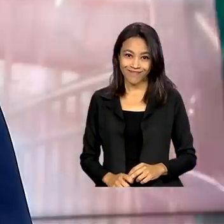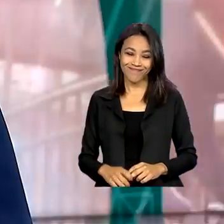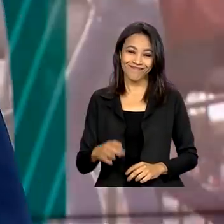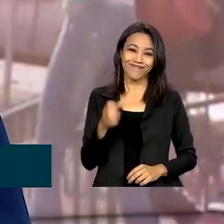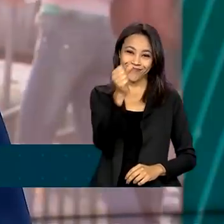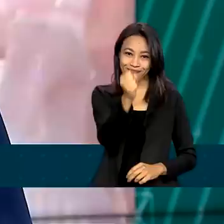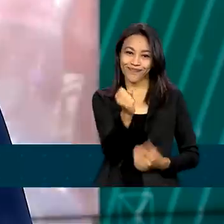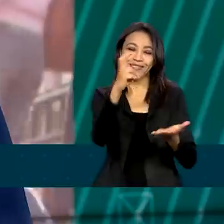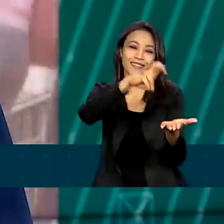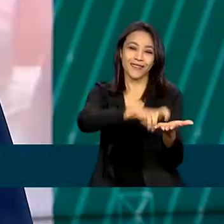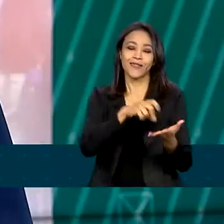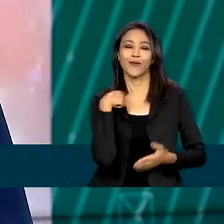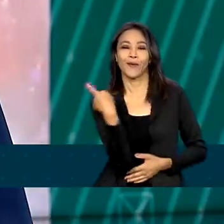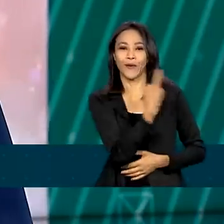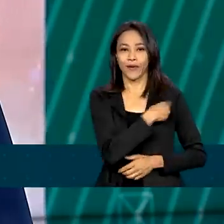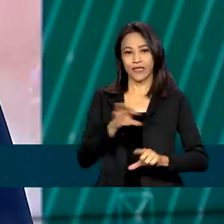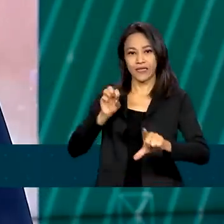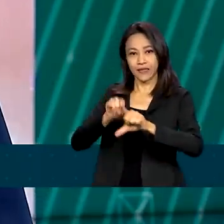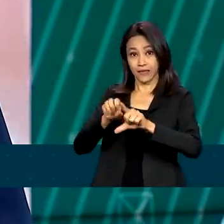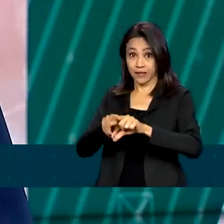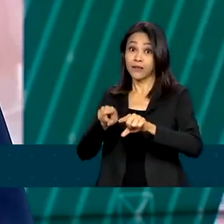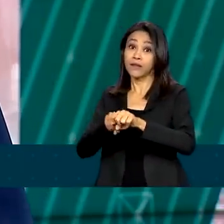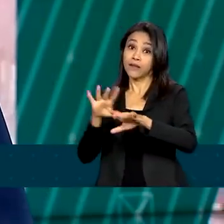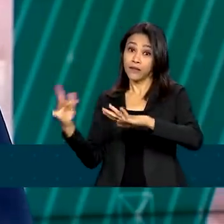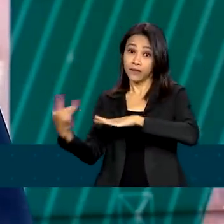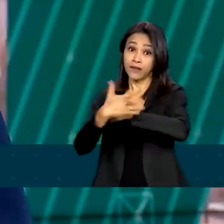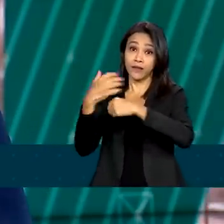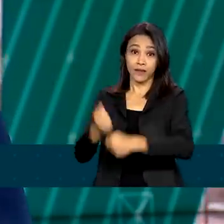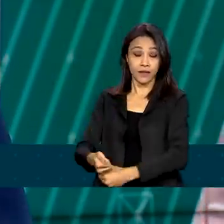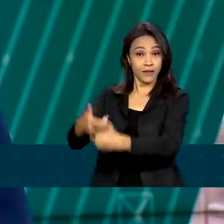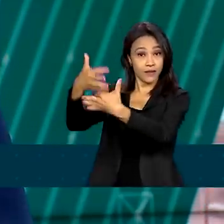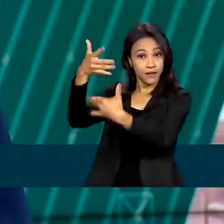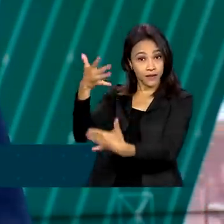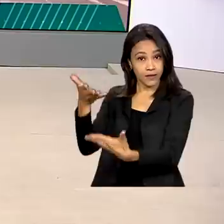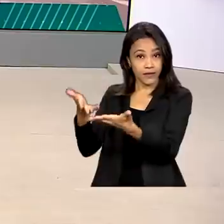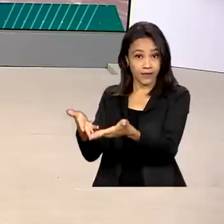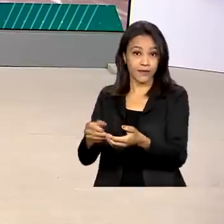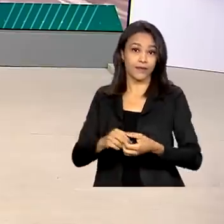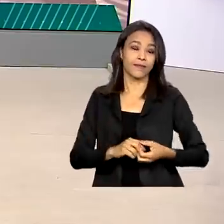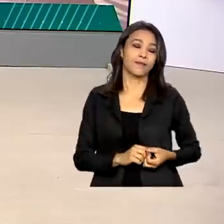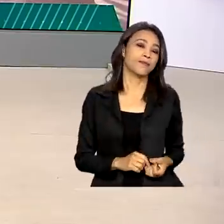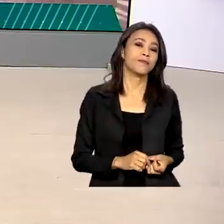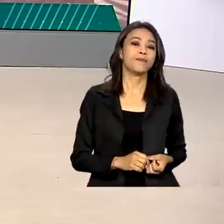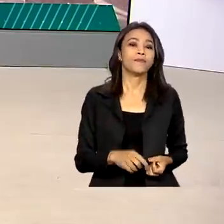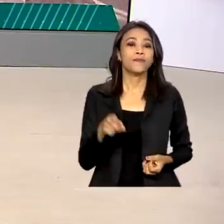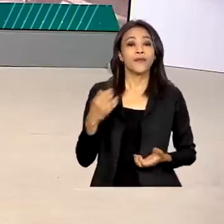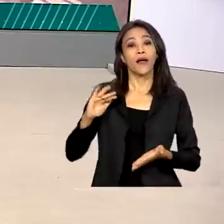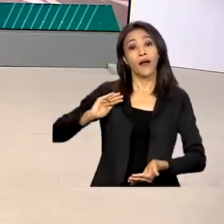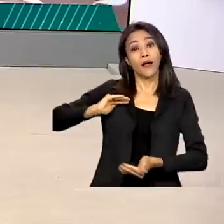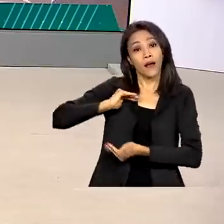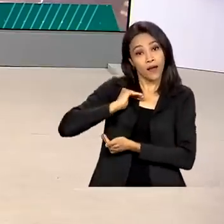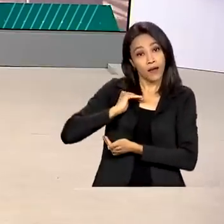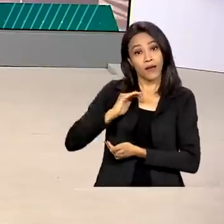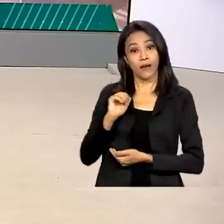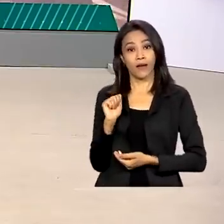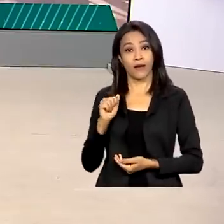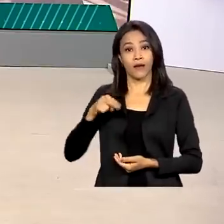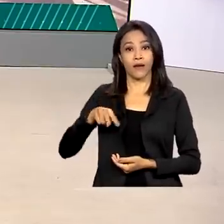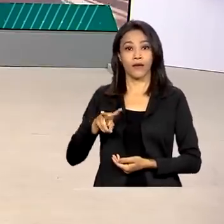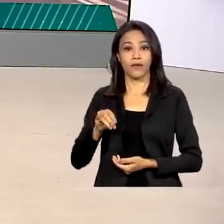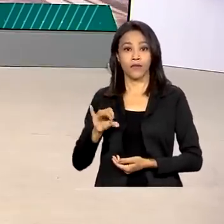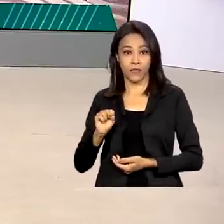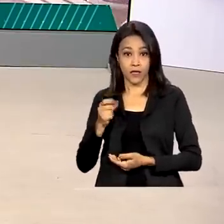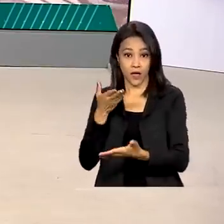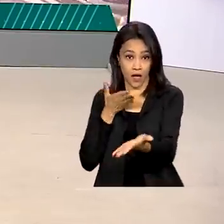Oito horas da manhã, estamos ao vivo também pelas redes sociais. A Anvisa aprovou a venda em